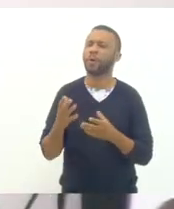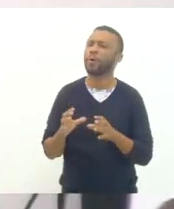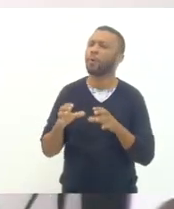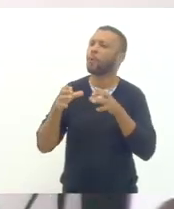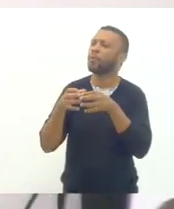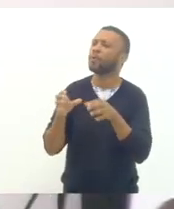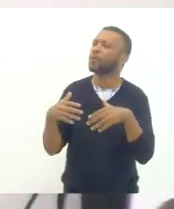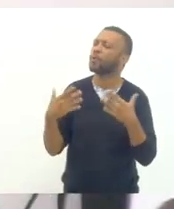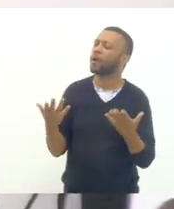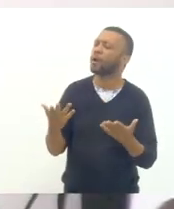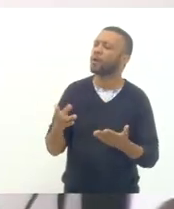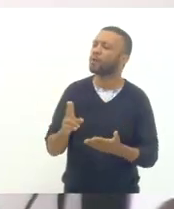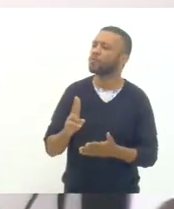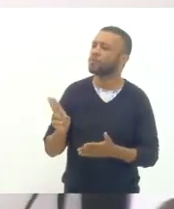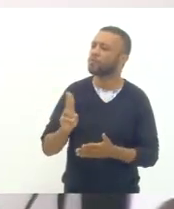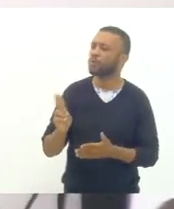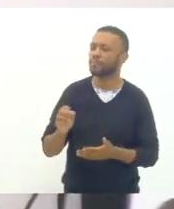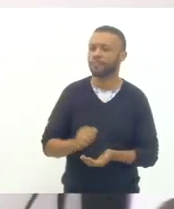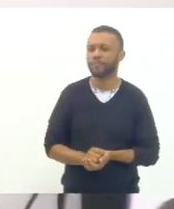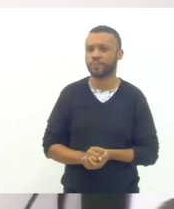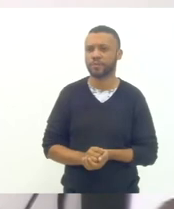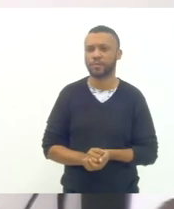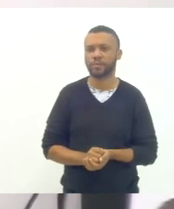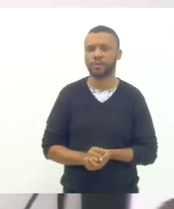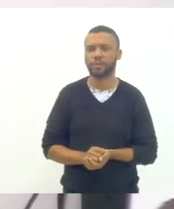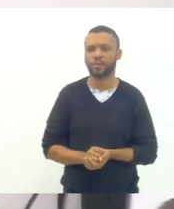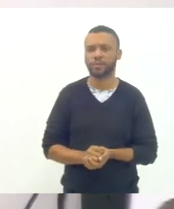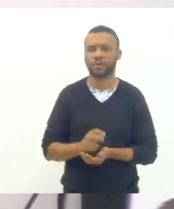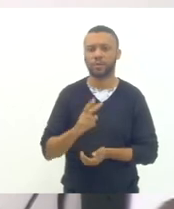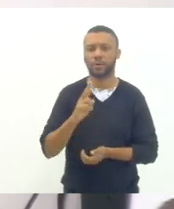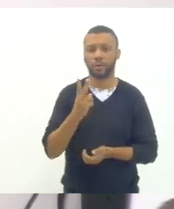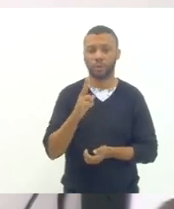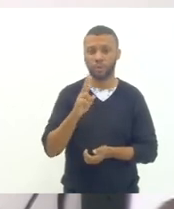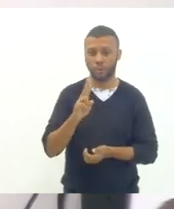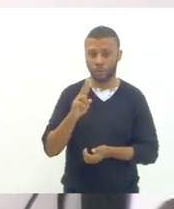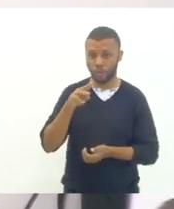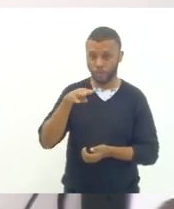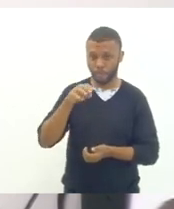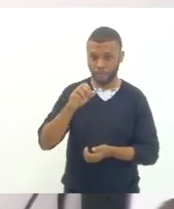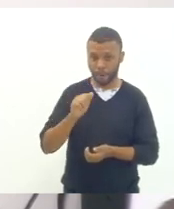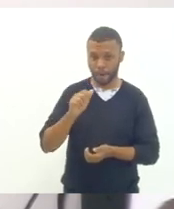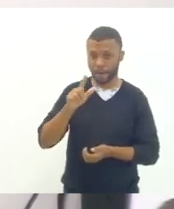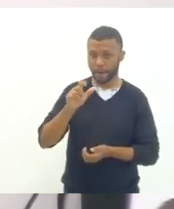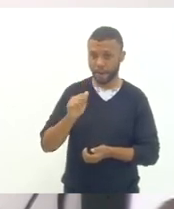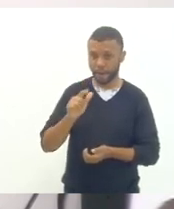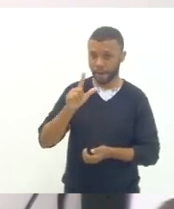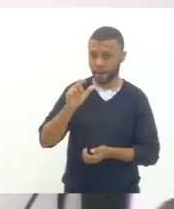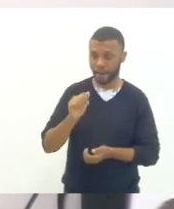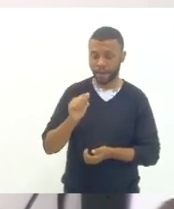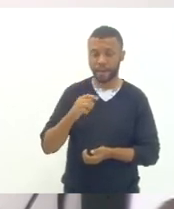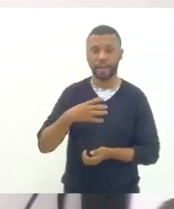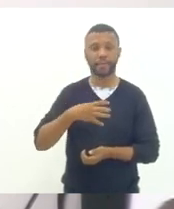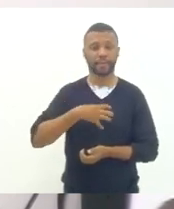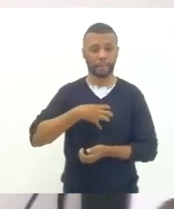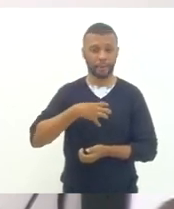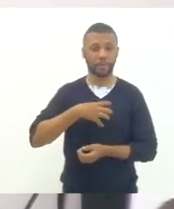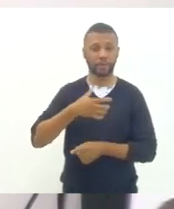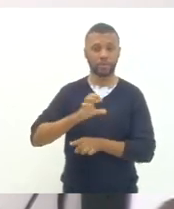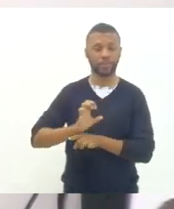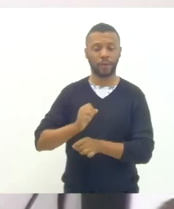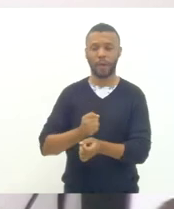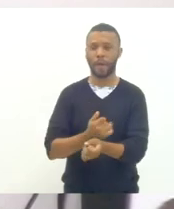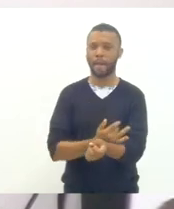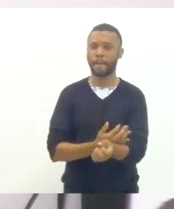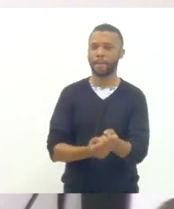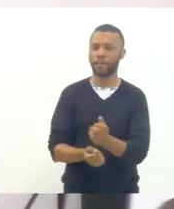Andressa um bala lá na Bahia isso e foi a coisa mais emocionante a